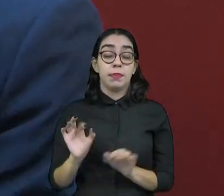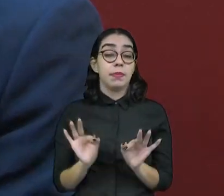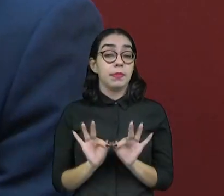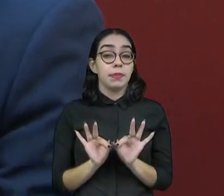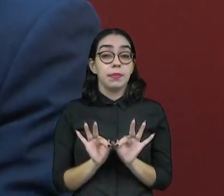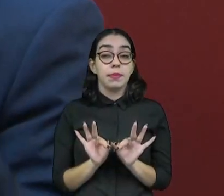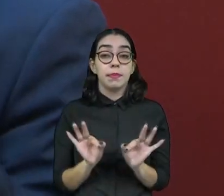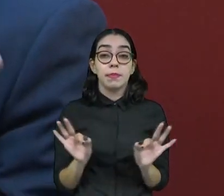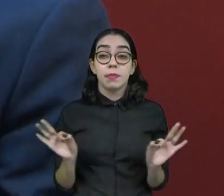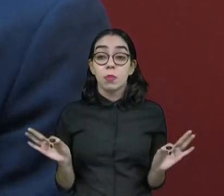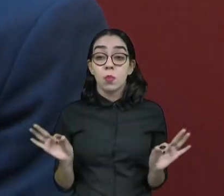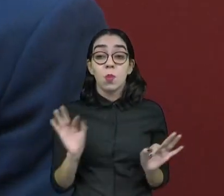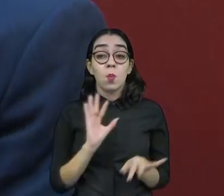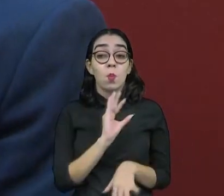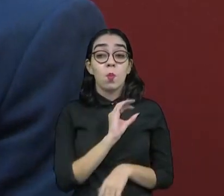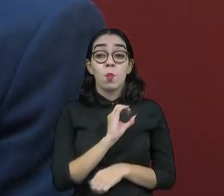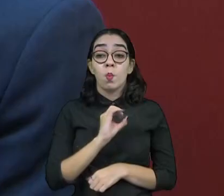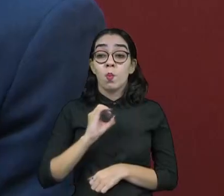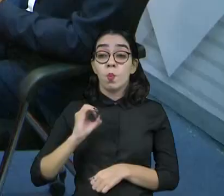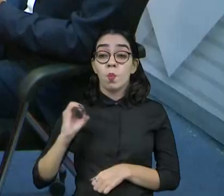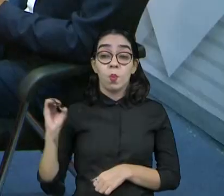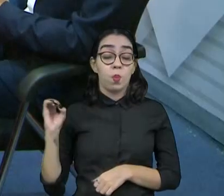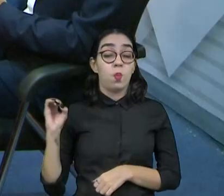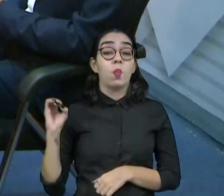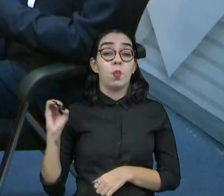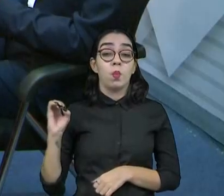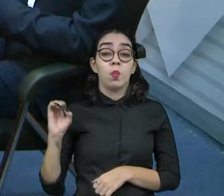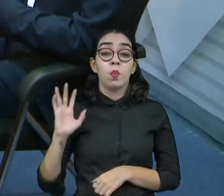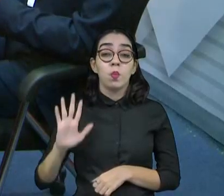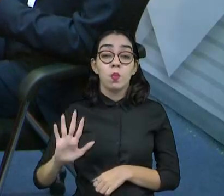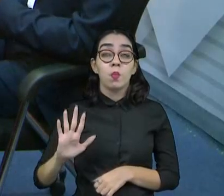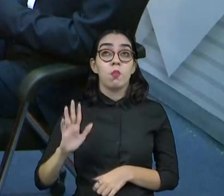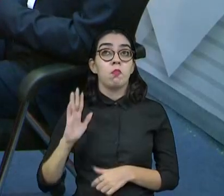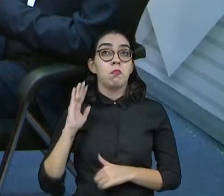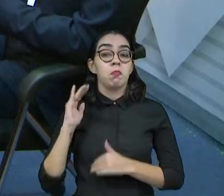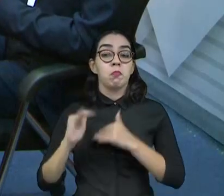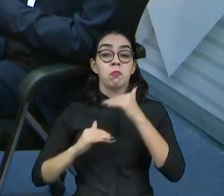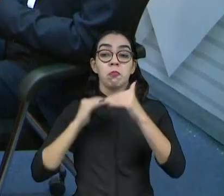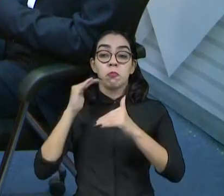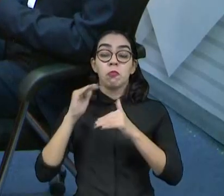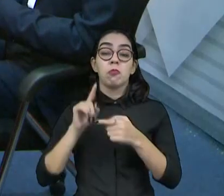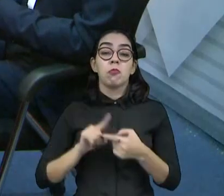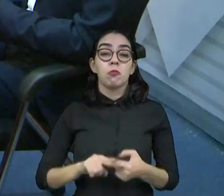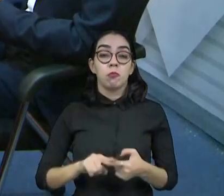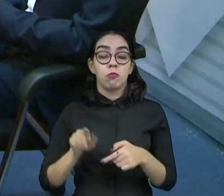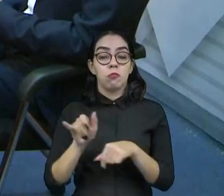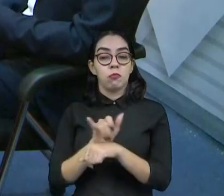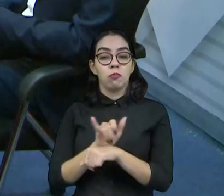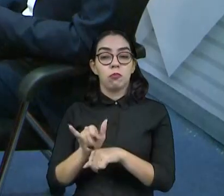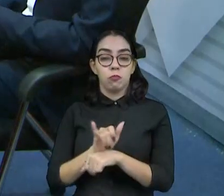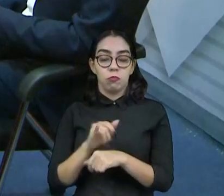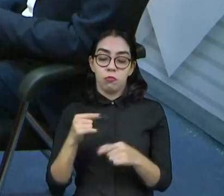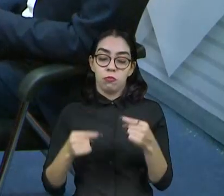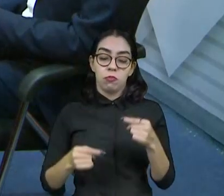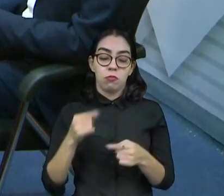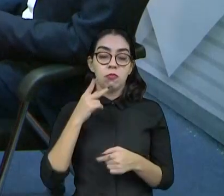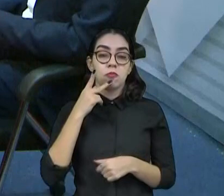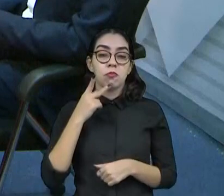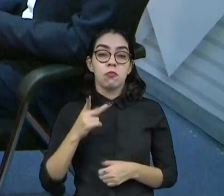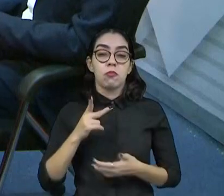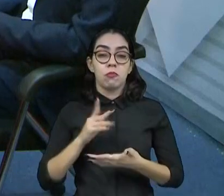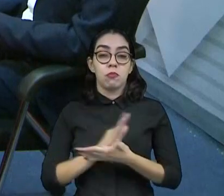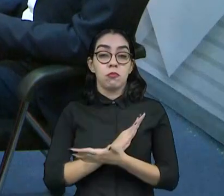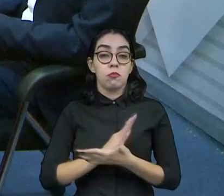absolutamente zerado nas pesquisas. E aí entra a questão da rejeição, né? Assim, eu já ouvi de estrategistas políticos dizerem isso. É